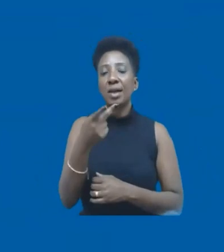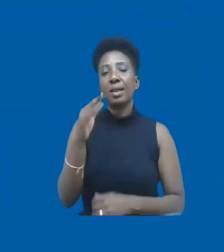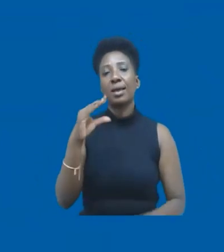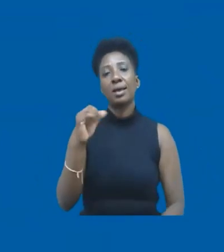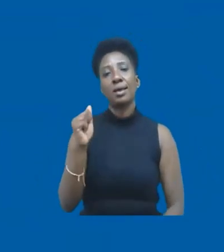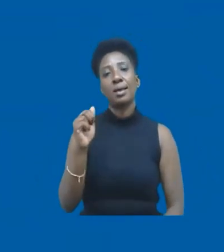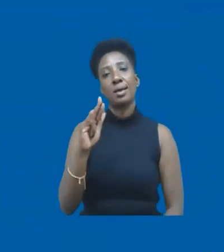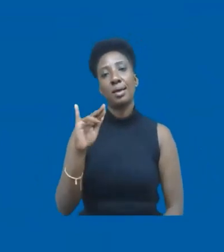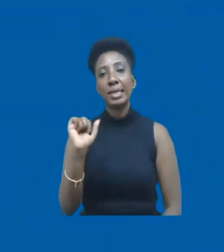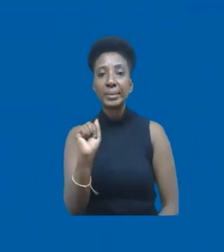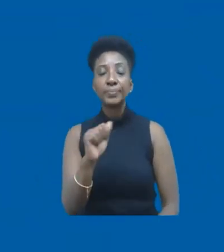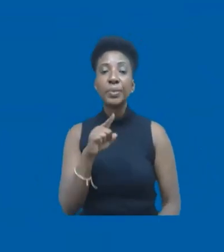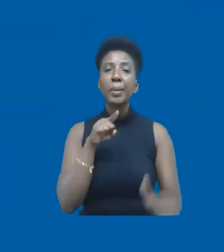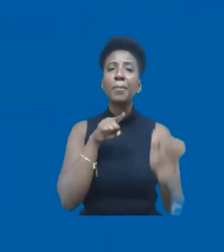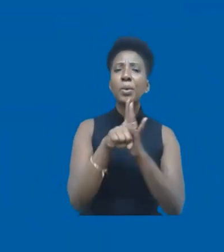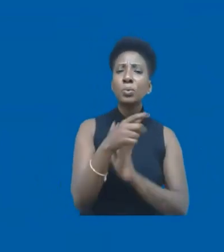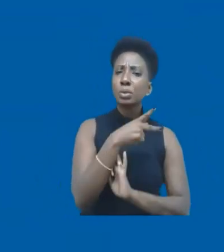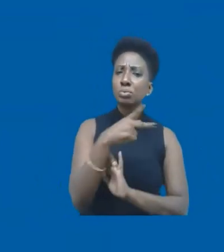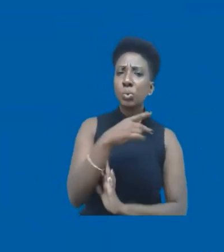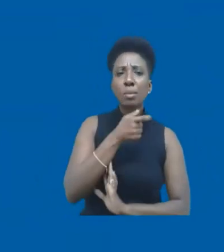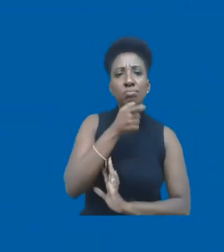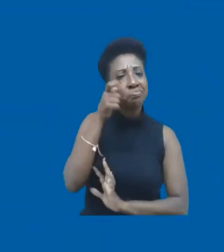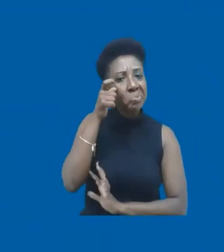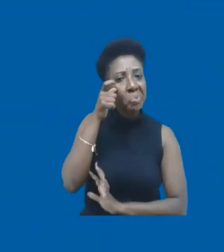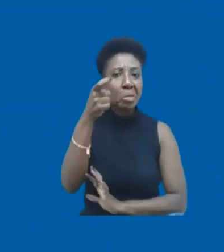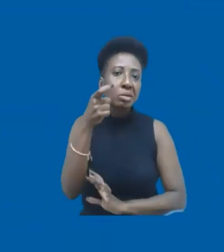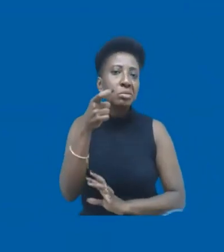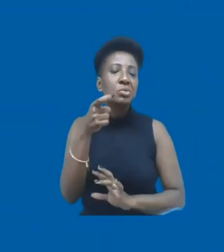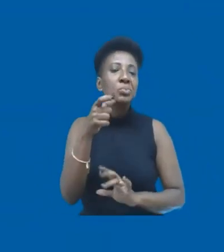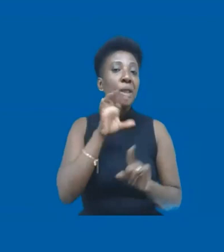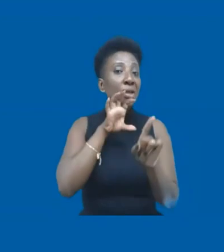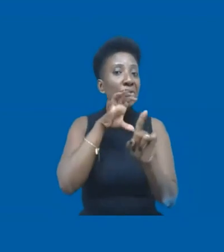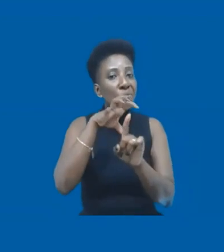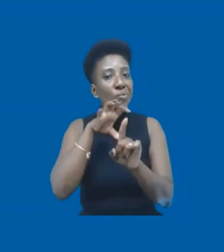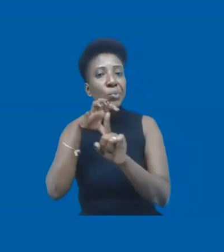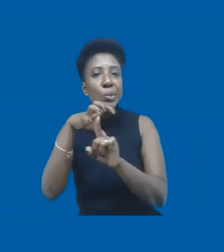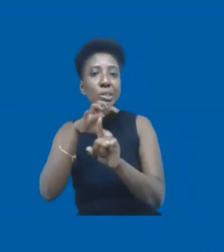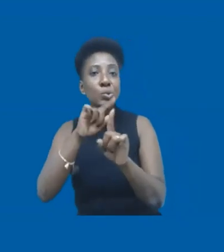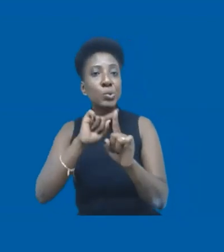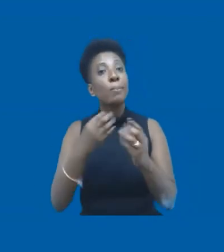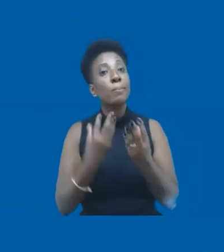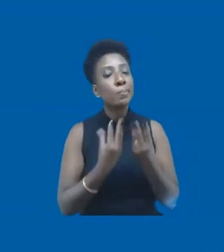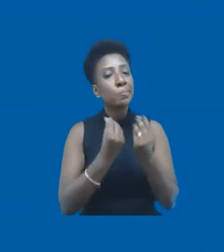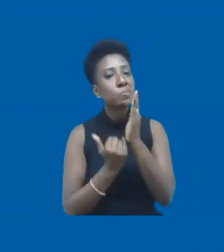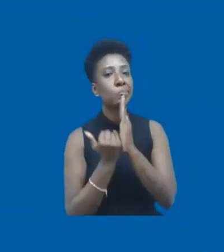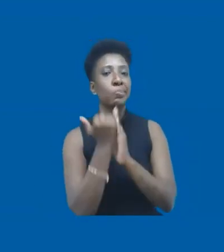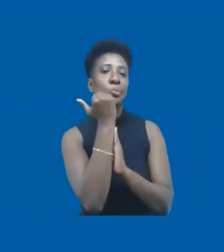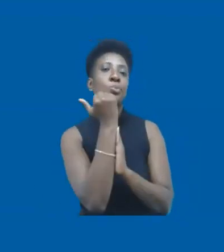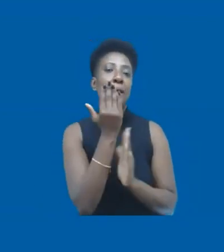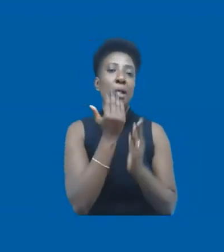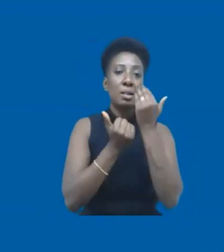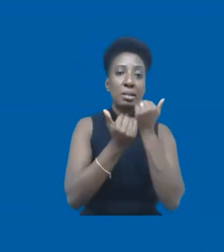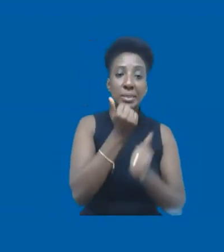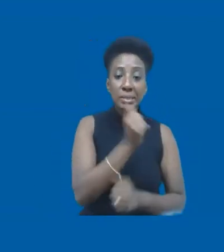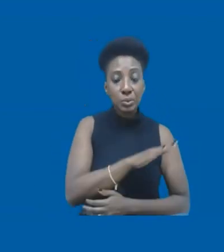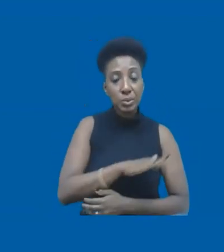Logicamente, isso influenciou por demais na segurança alimentar das nossas crianças. Por quê? Porque